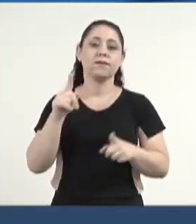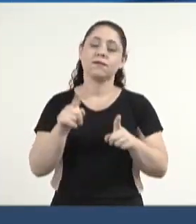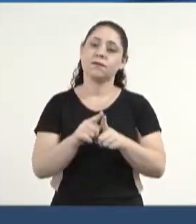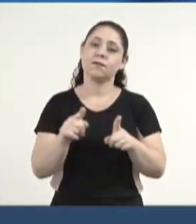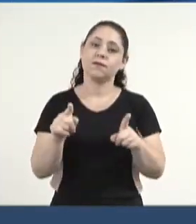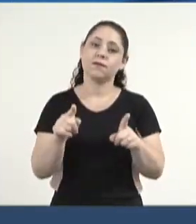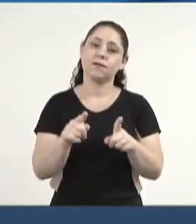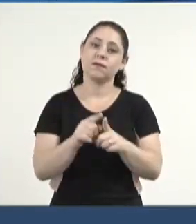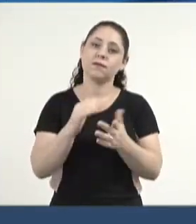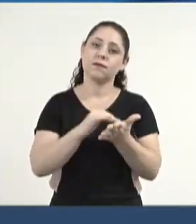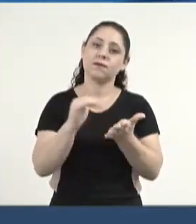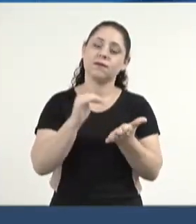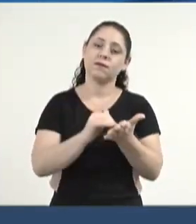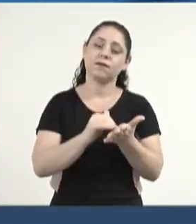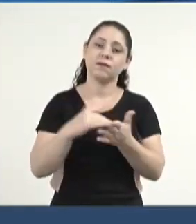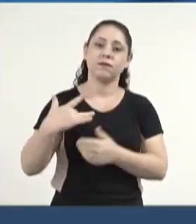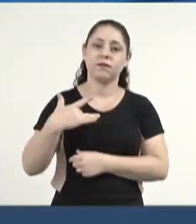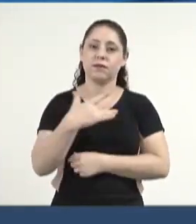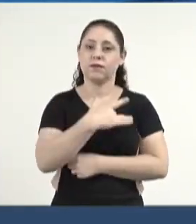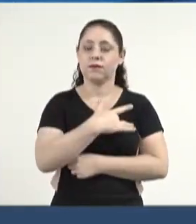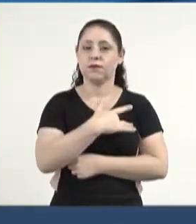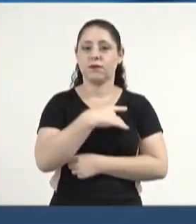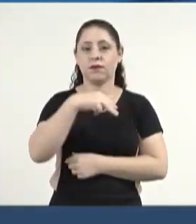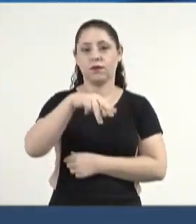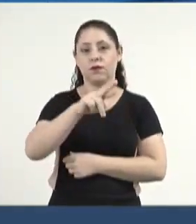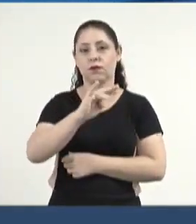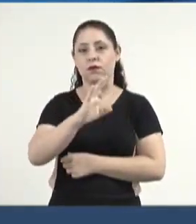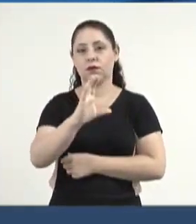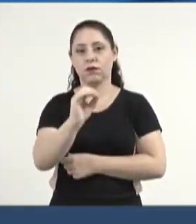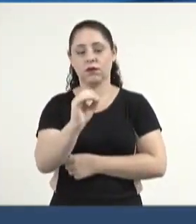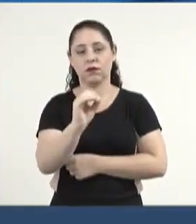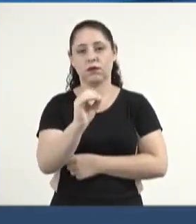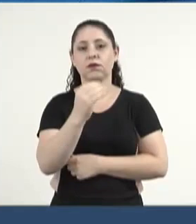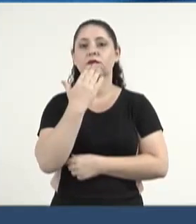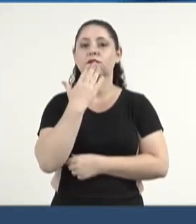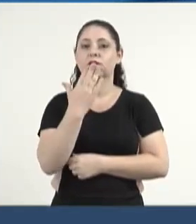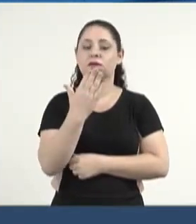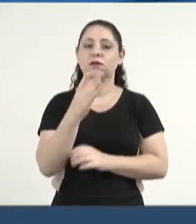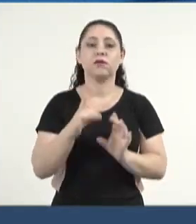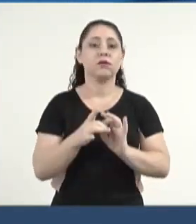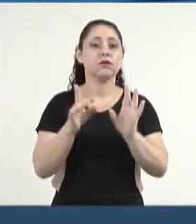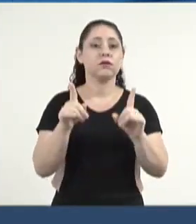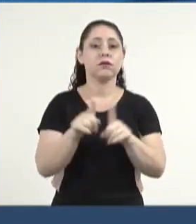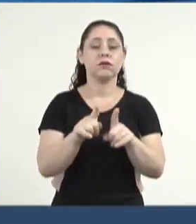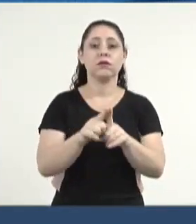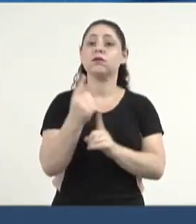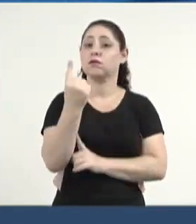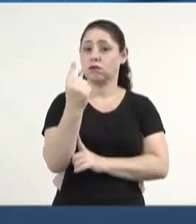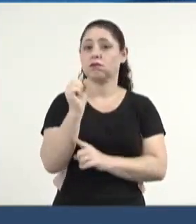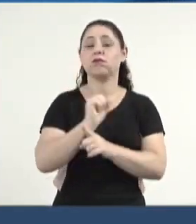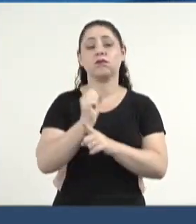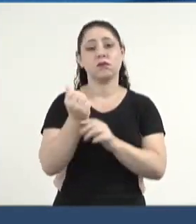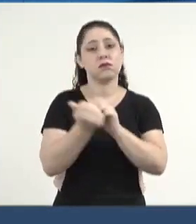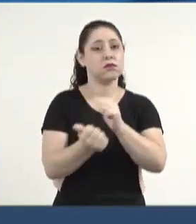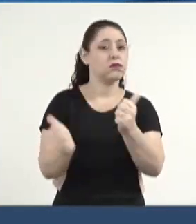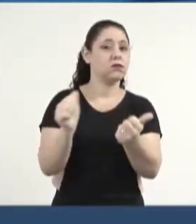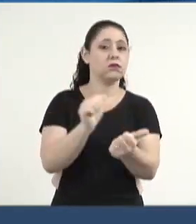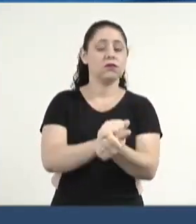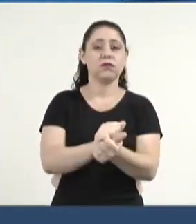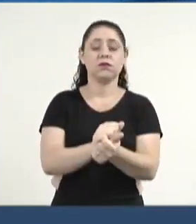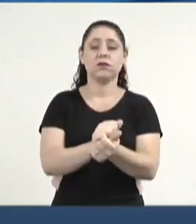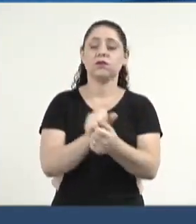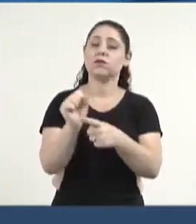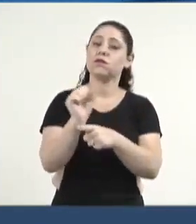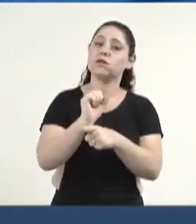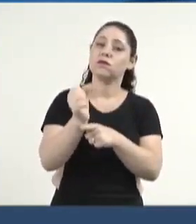cópia também para o secretário de Saúde, doutor Maurício Simões, solicitando a disponibilização de um veículo adaptado para o